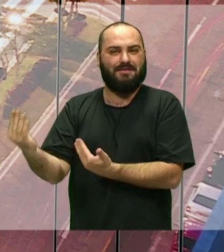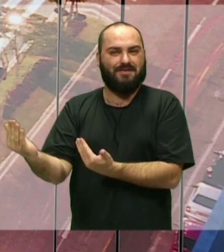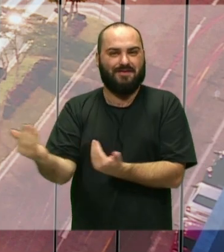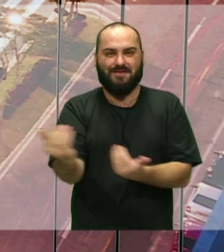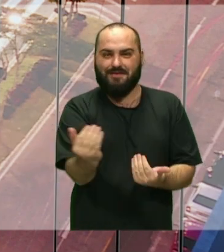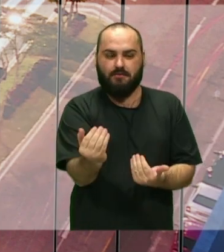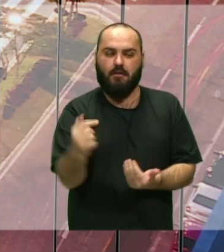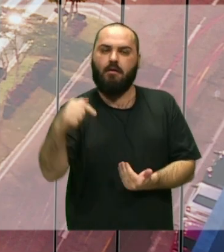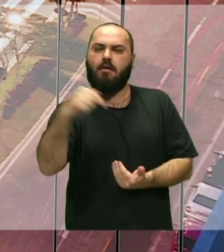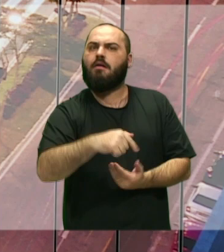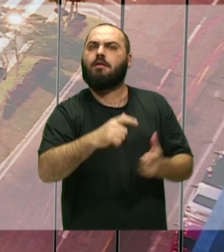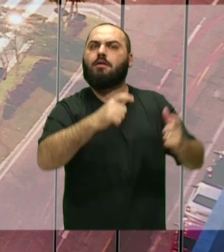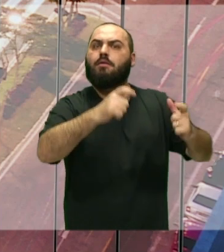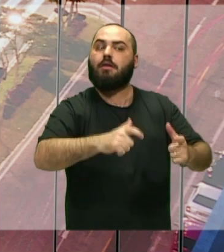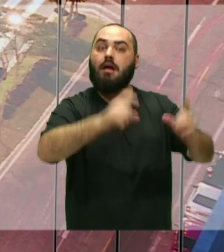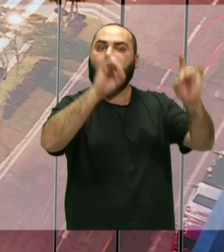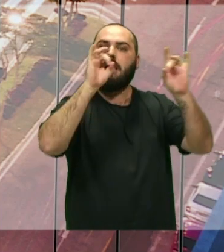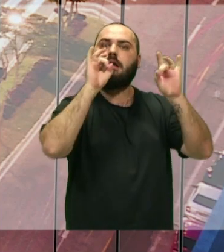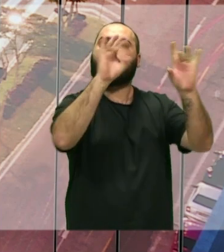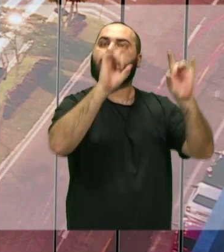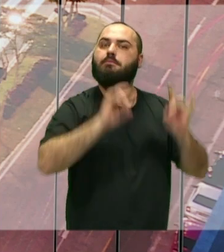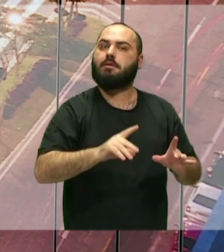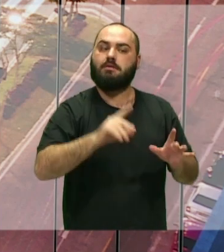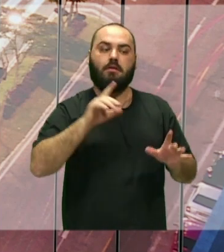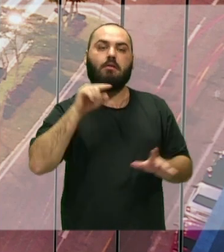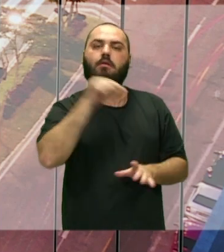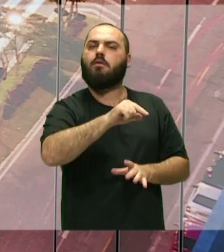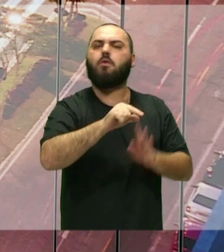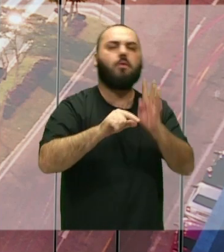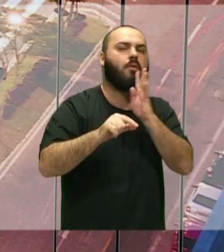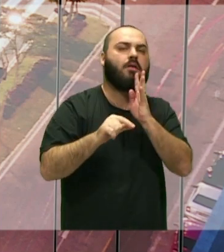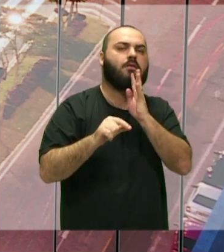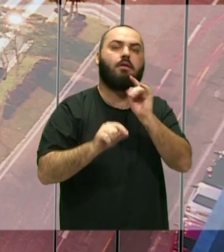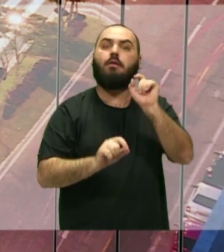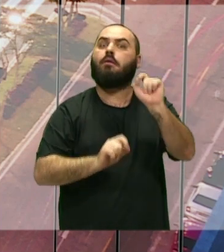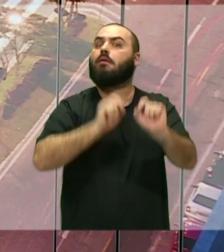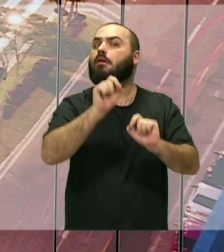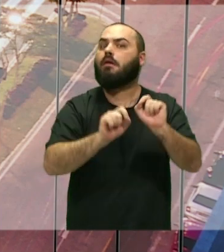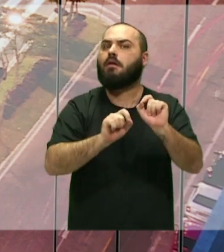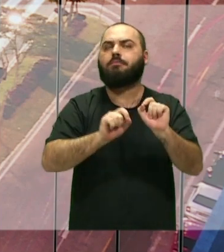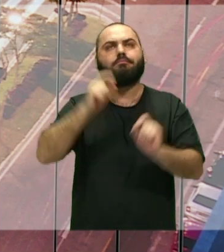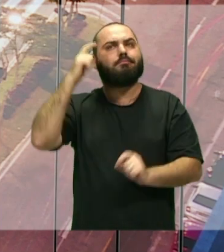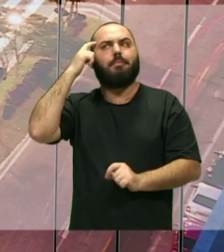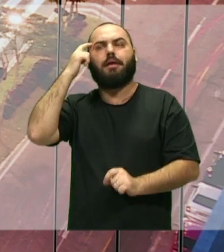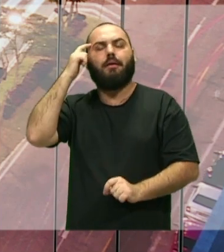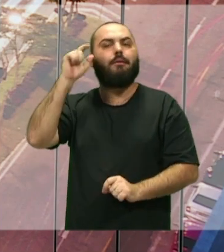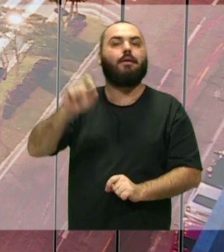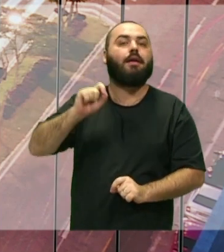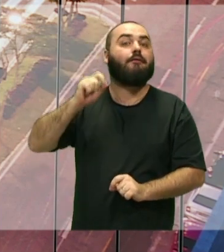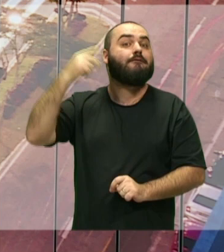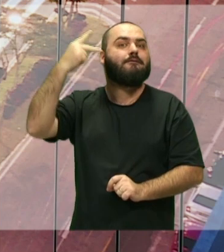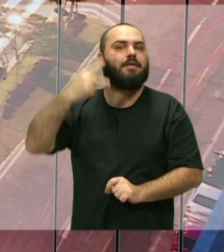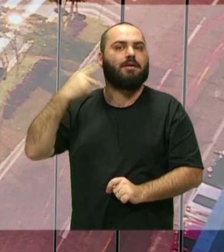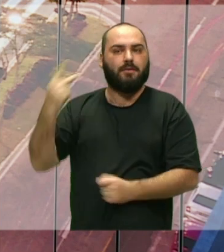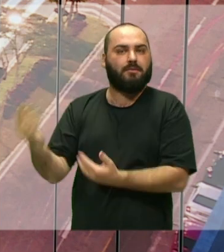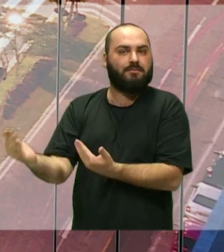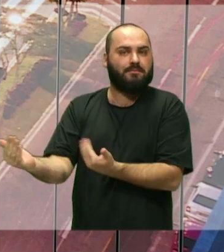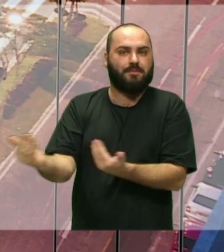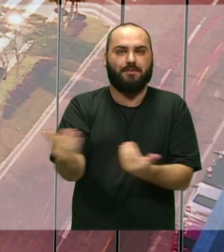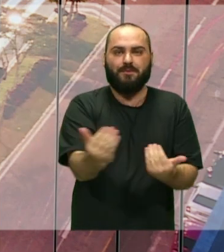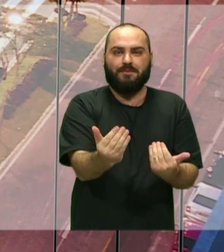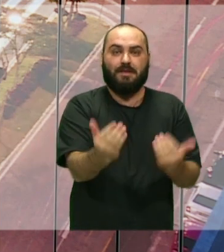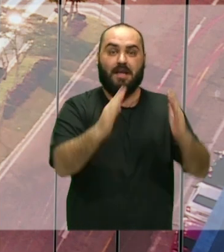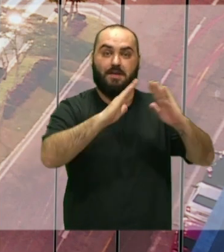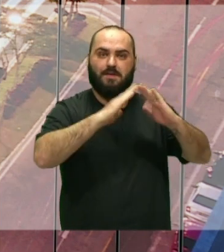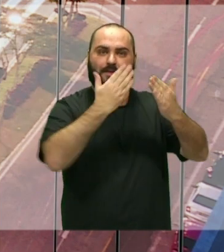este espaço especialmente dedicado para conhecer quem são e o que pensam os vereadores mirins da